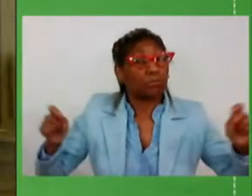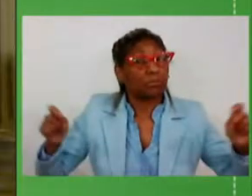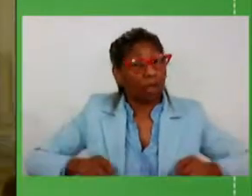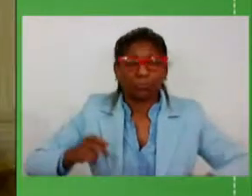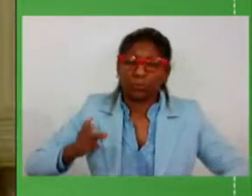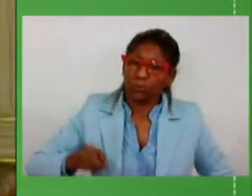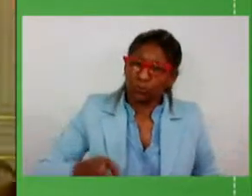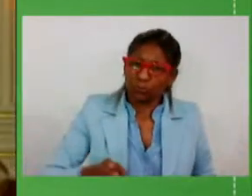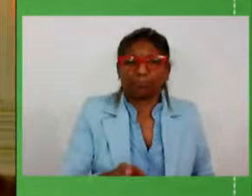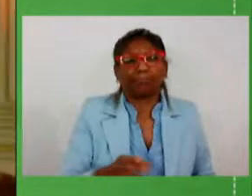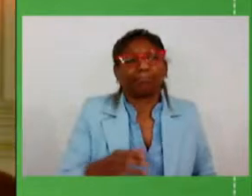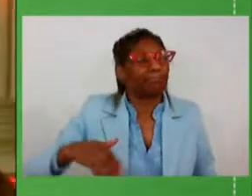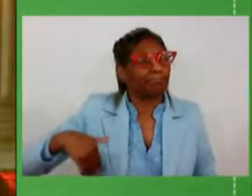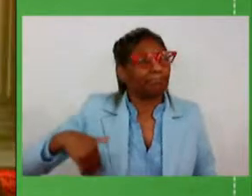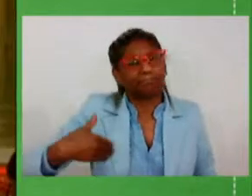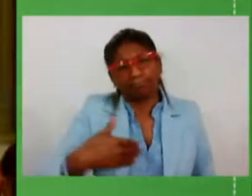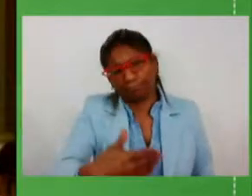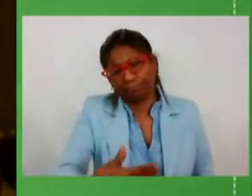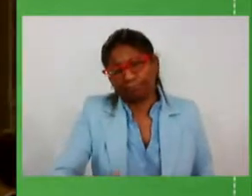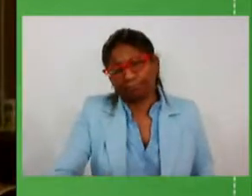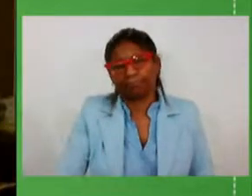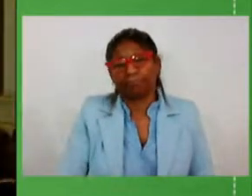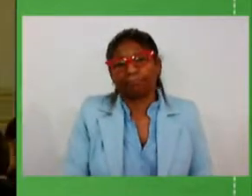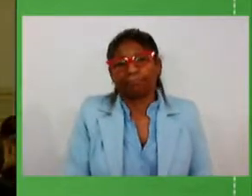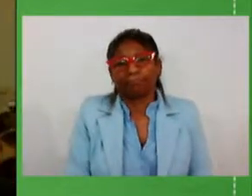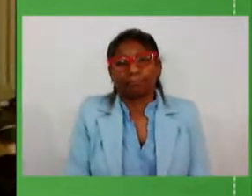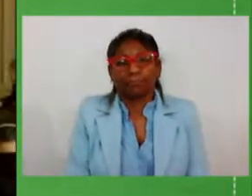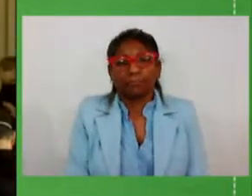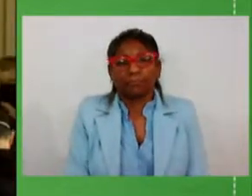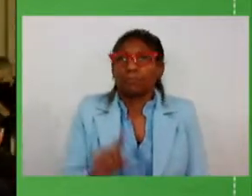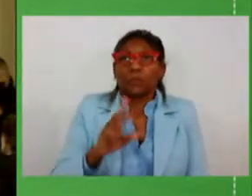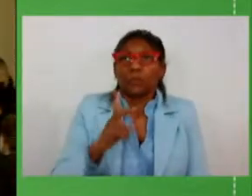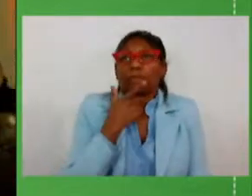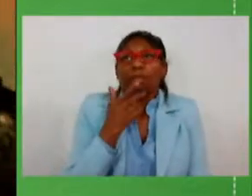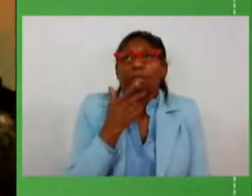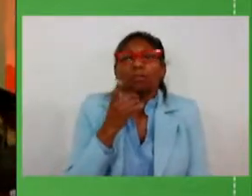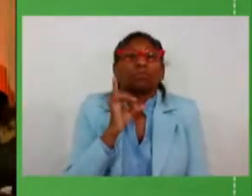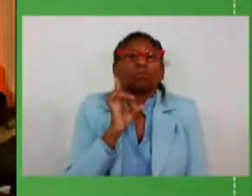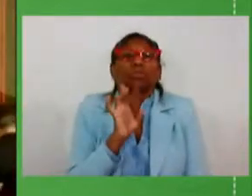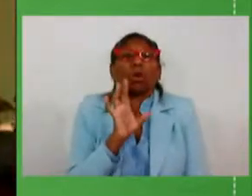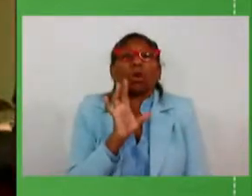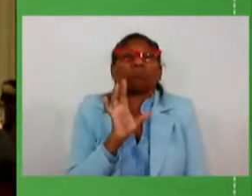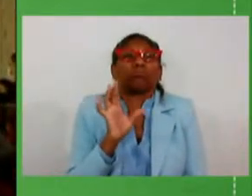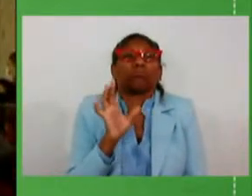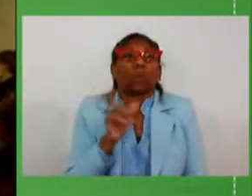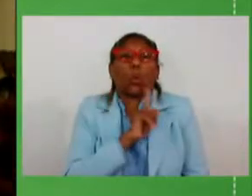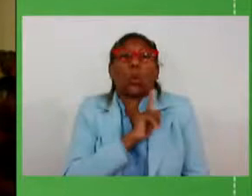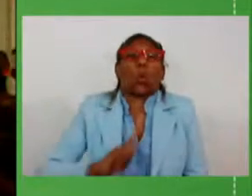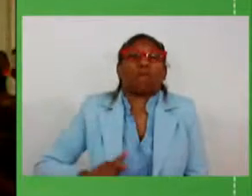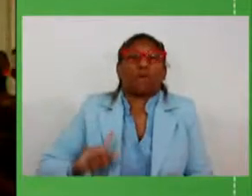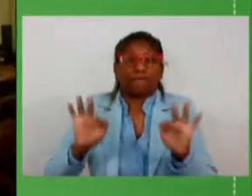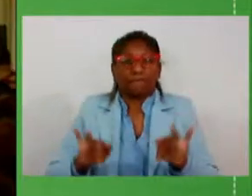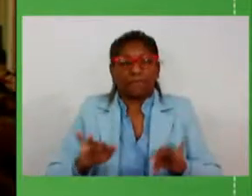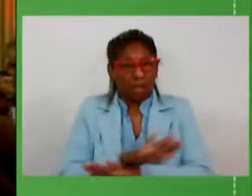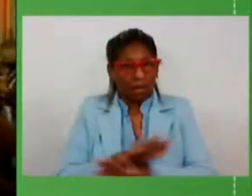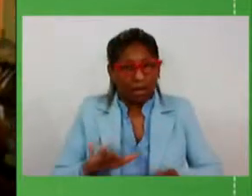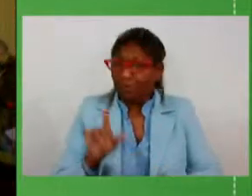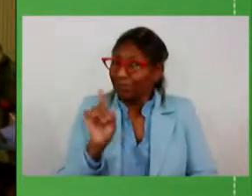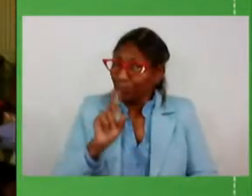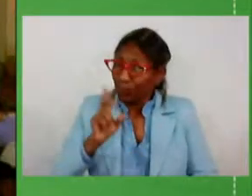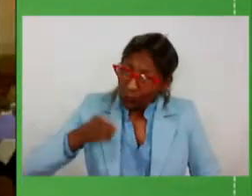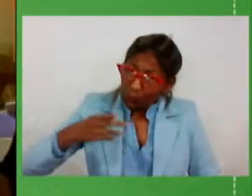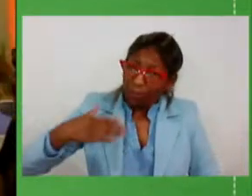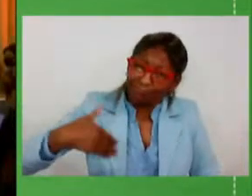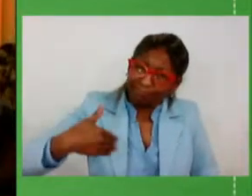por mais tempo né eu não estou falando aqui sobre uma continuidade do governo do governador eu estou falando de continuidade de